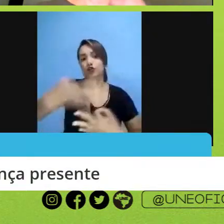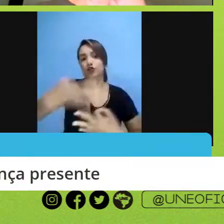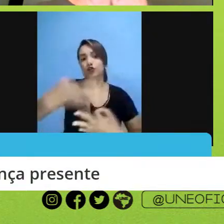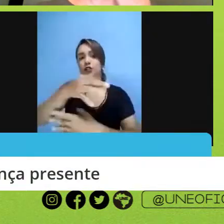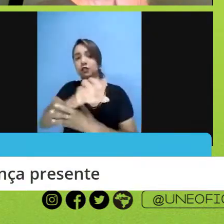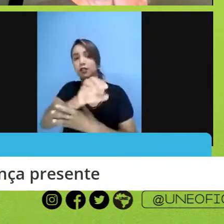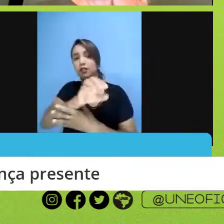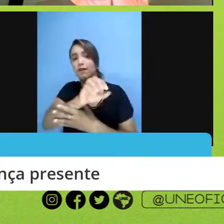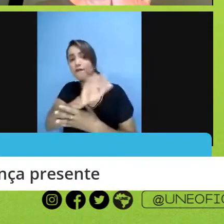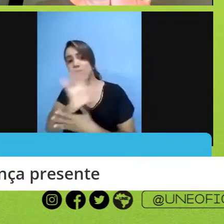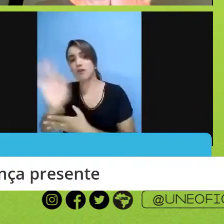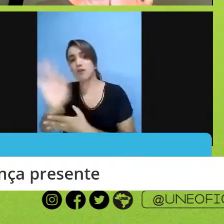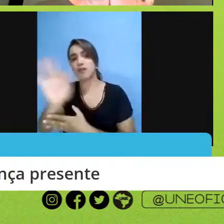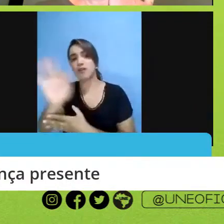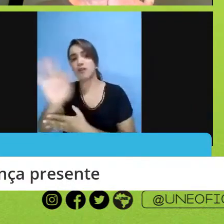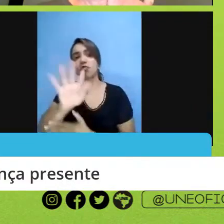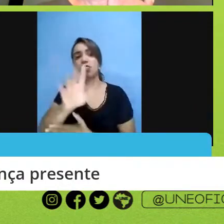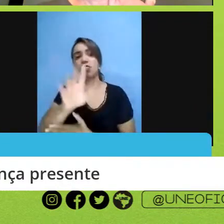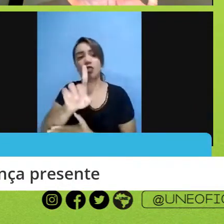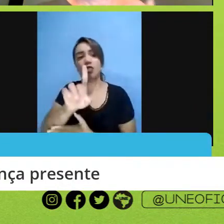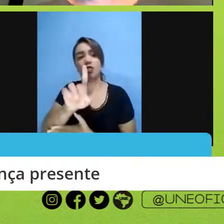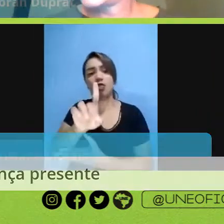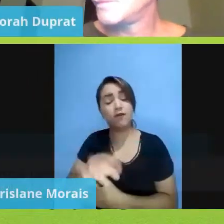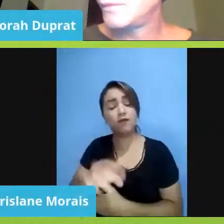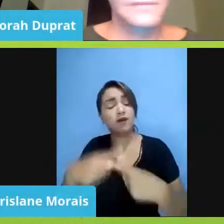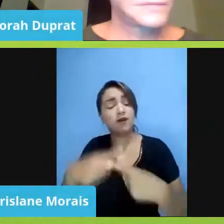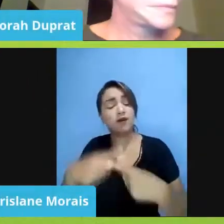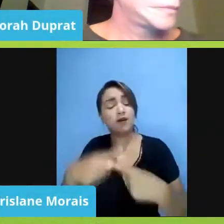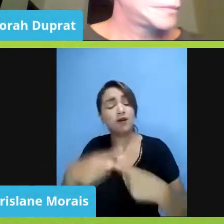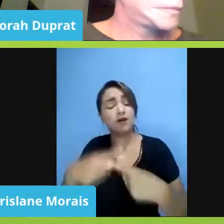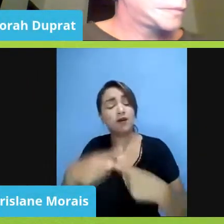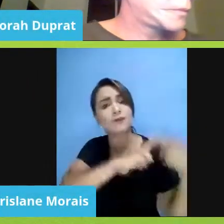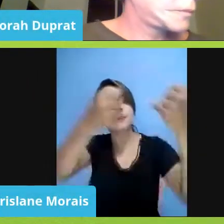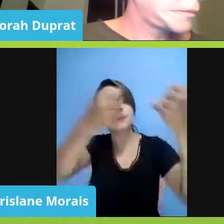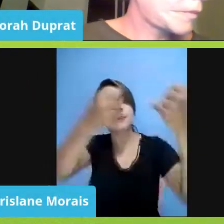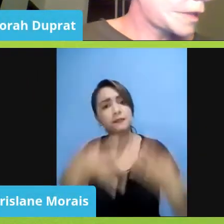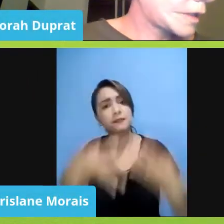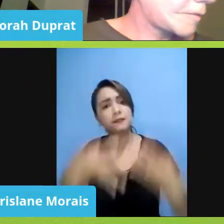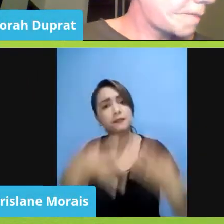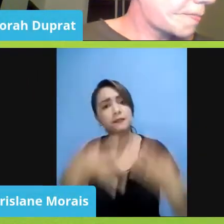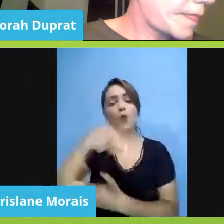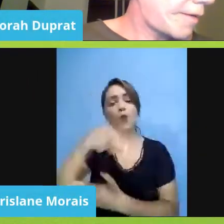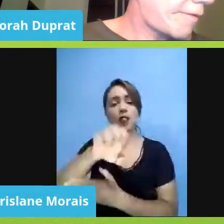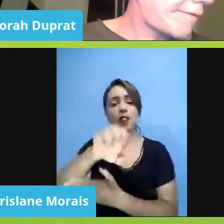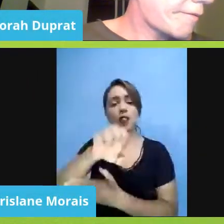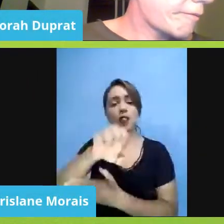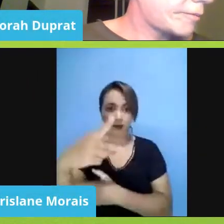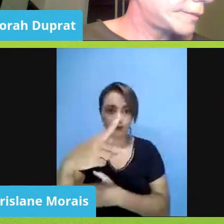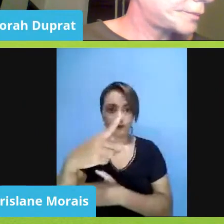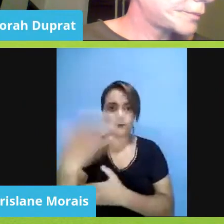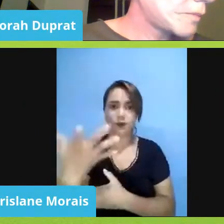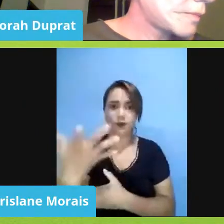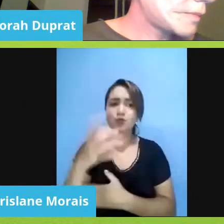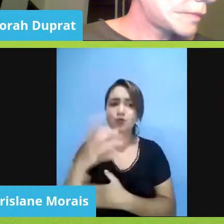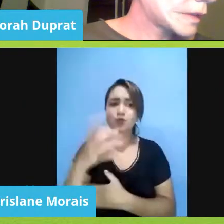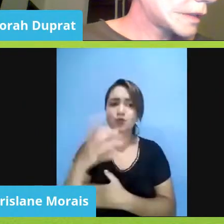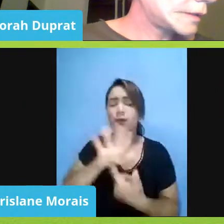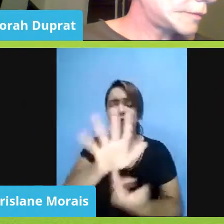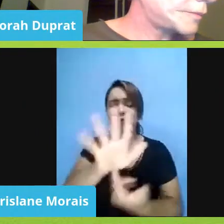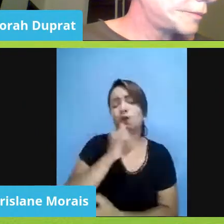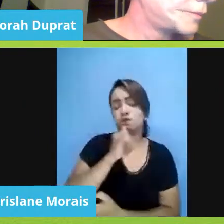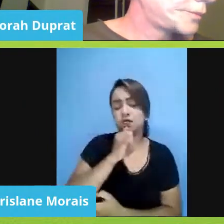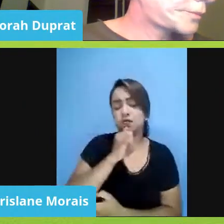responsabilidade aí, sim, de julgar os atos do INEP. Então, isso só para dar um exemplo em relação ao Enem, não é?